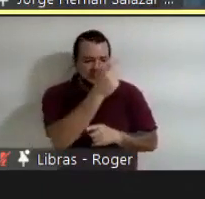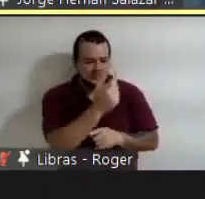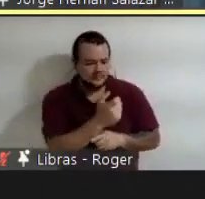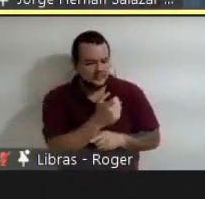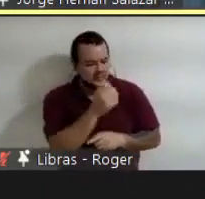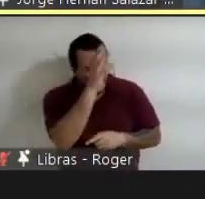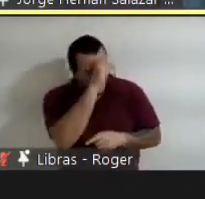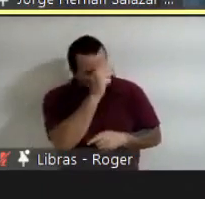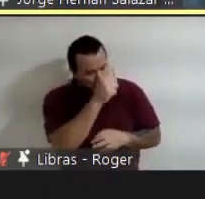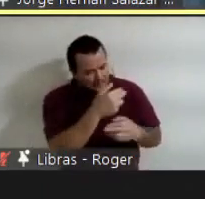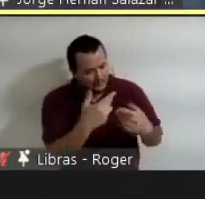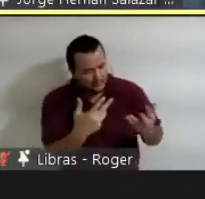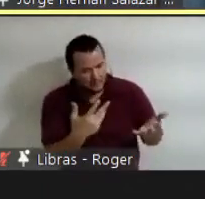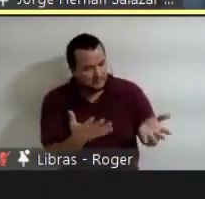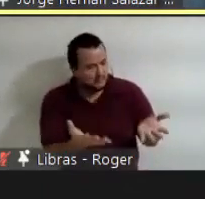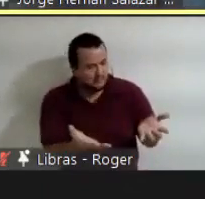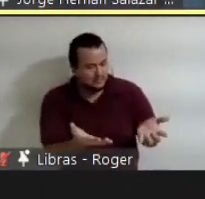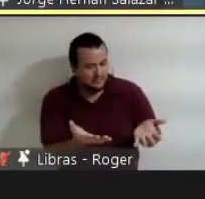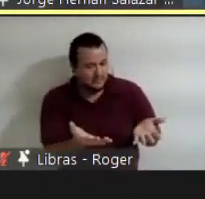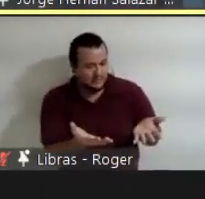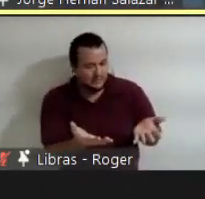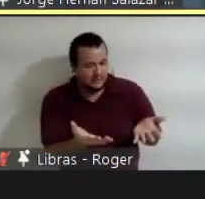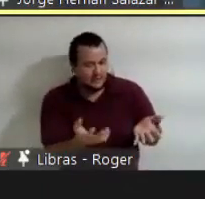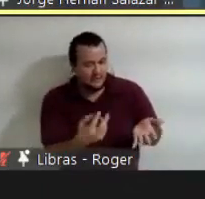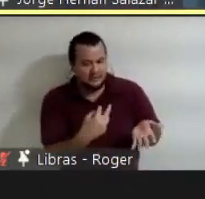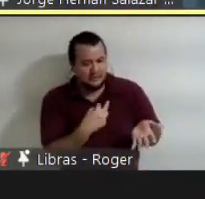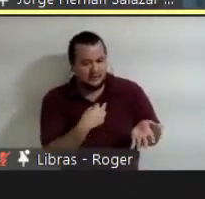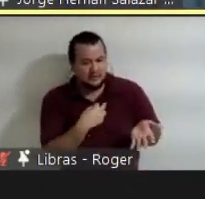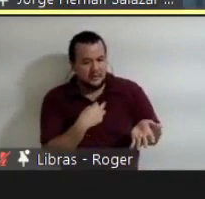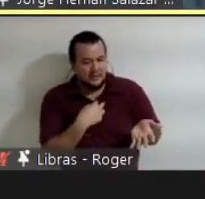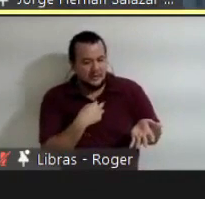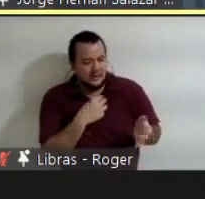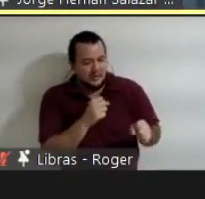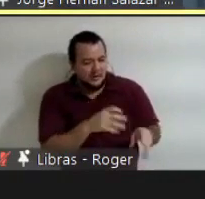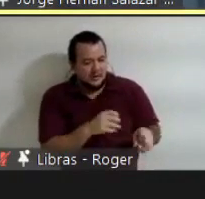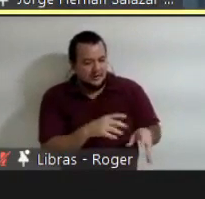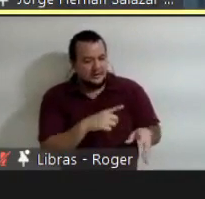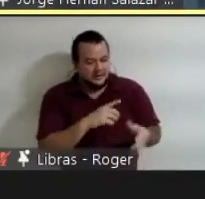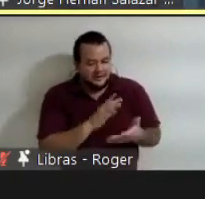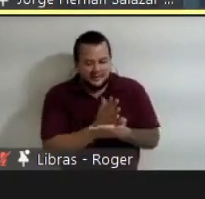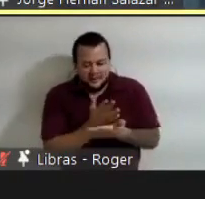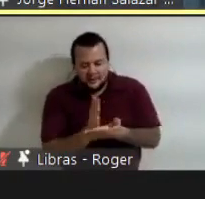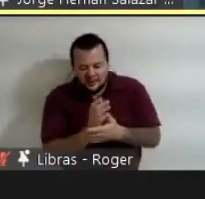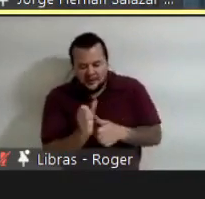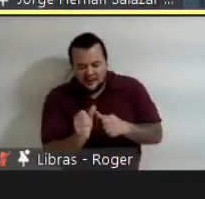isso tem certos mudanços com respeito a um aula convencional,